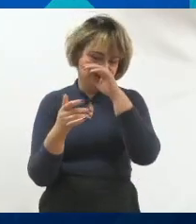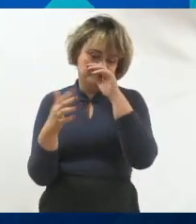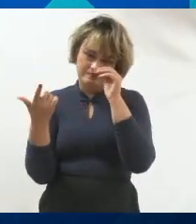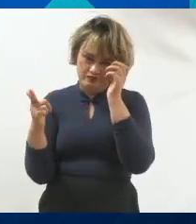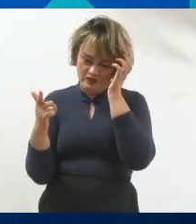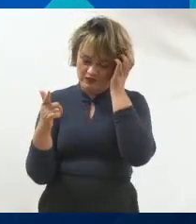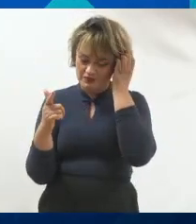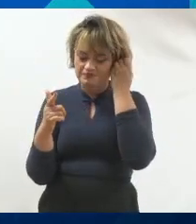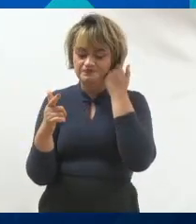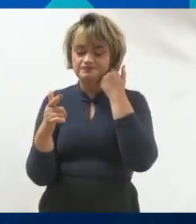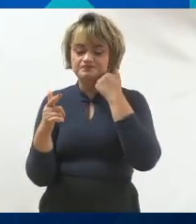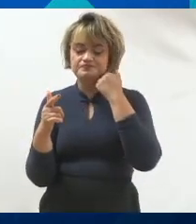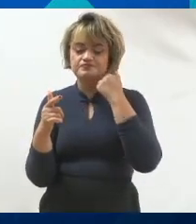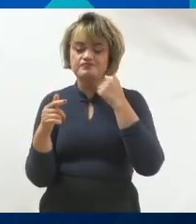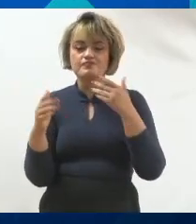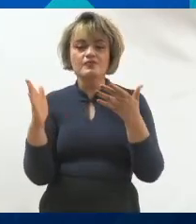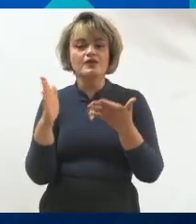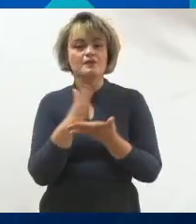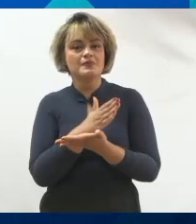de fato,